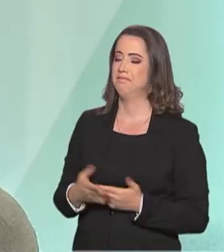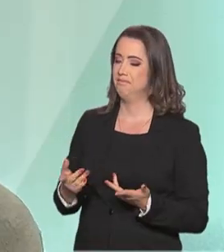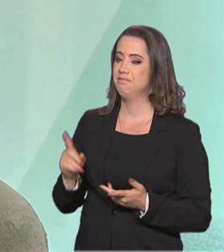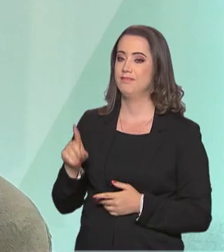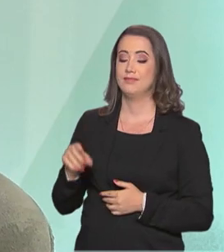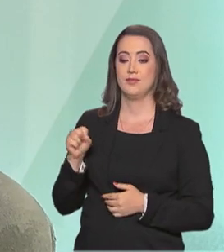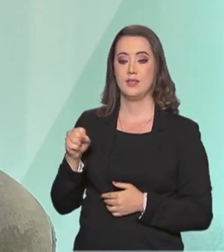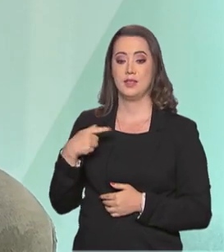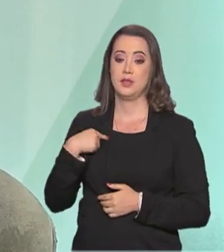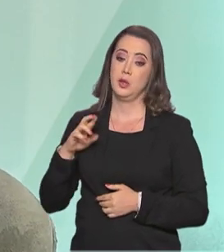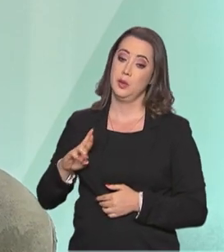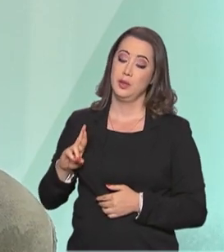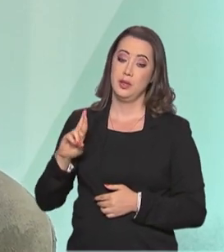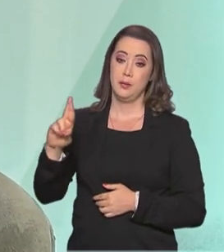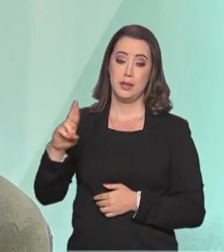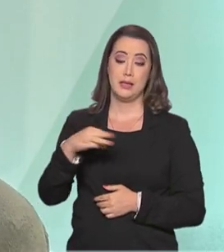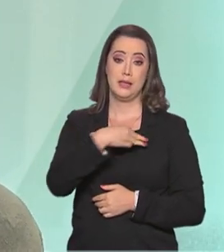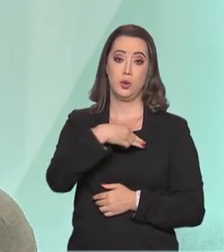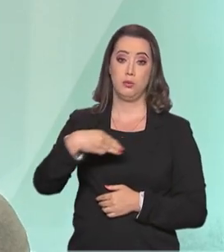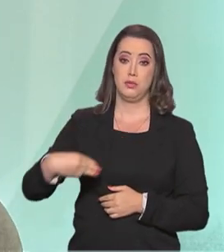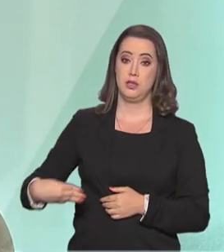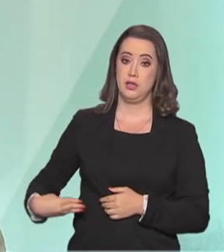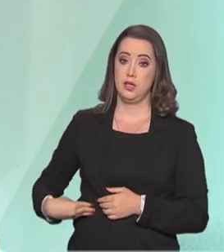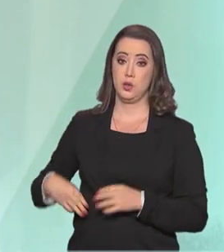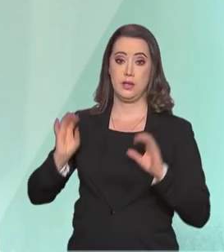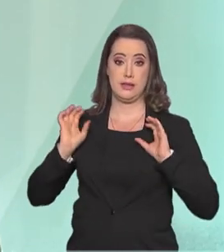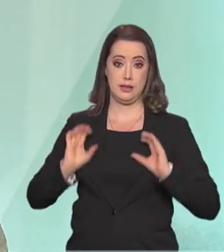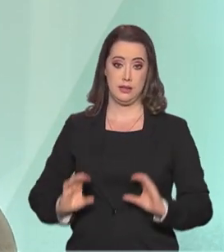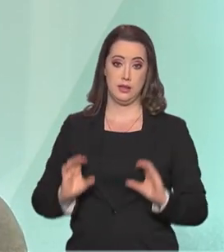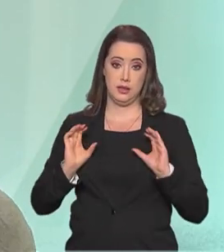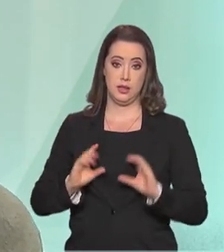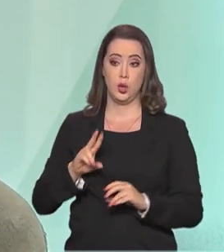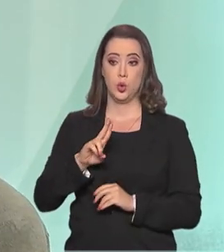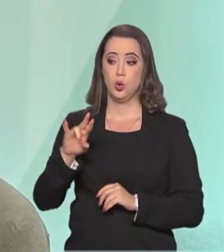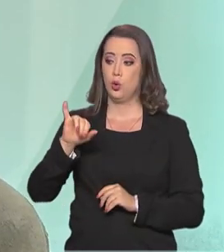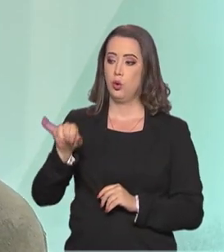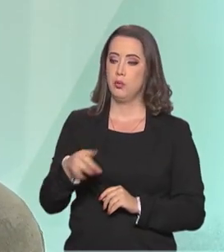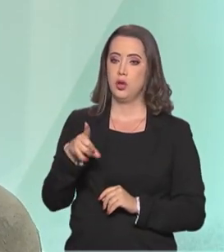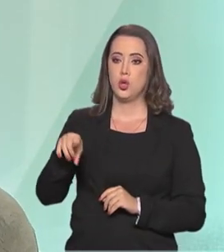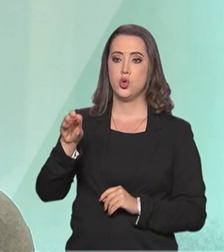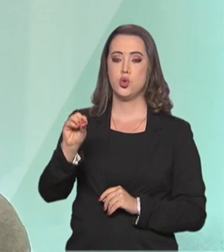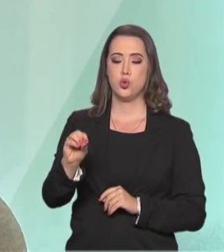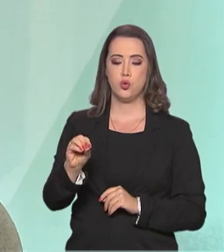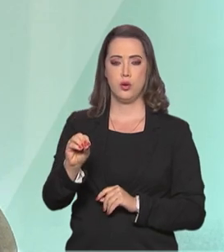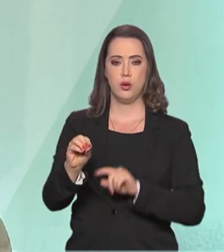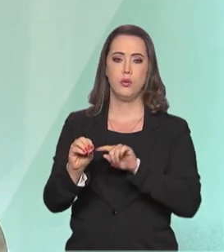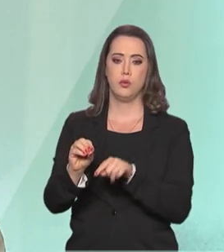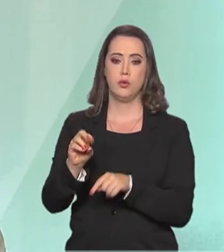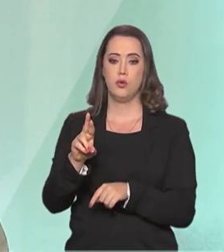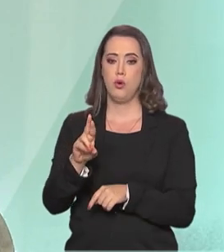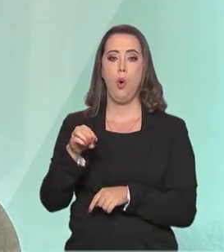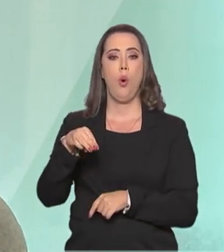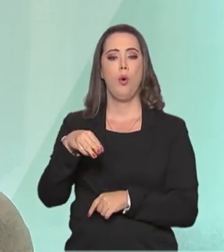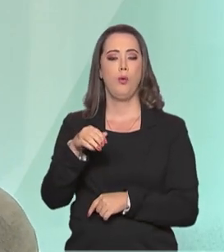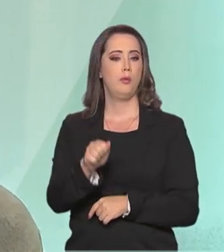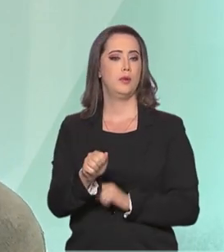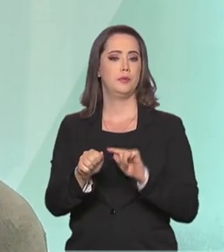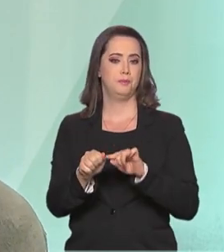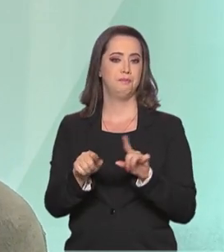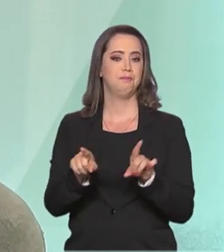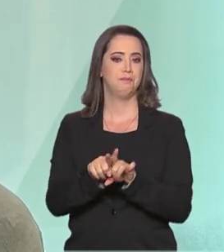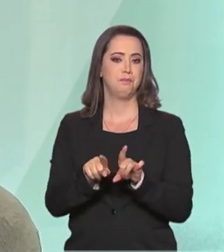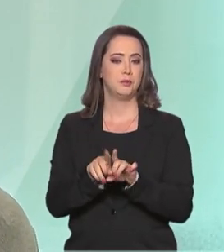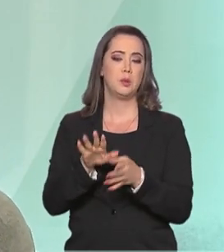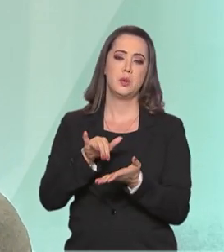o ministro João Roma, do Ministério da Cidadania, o secretário especial Marcelo Magalhães e acho que o assunto é